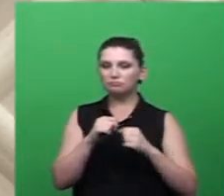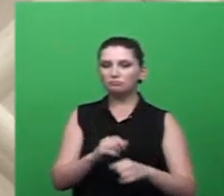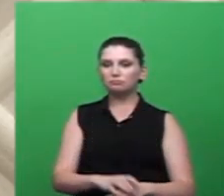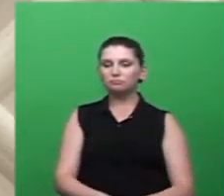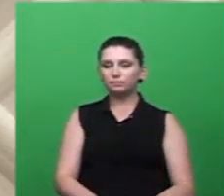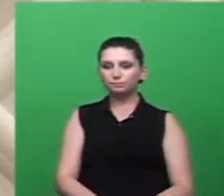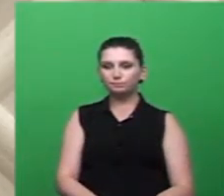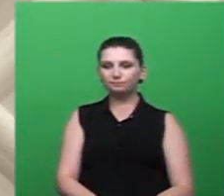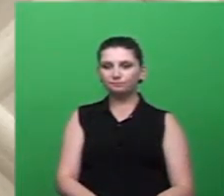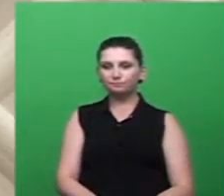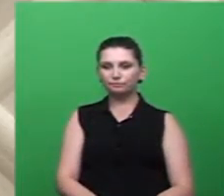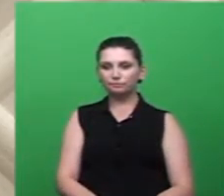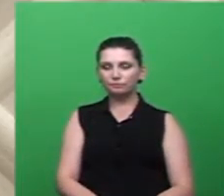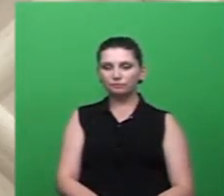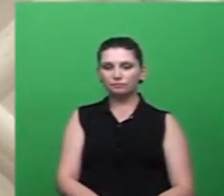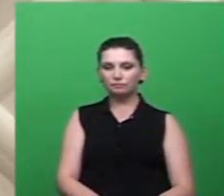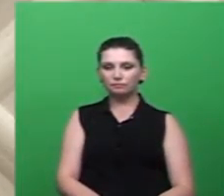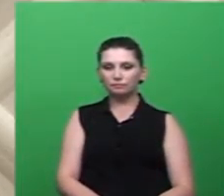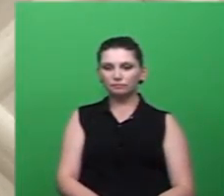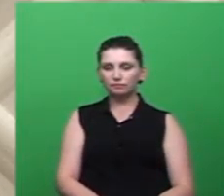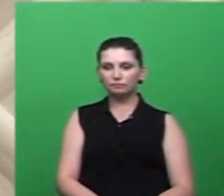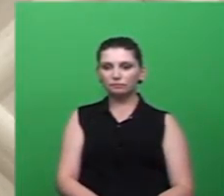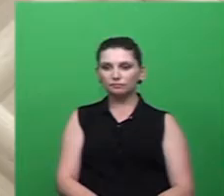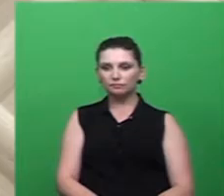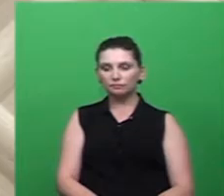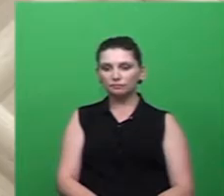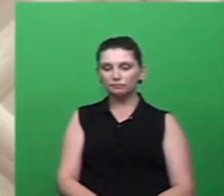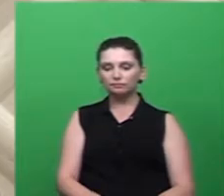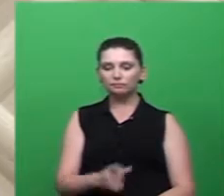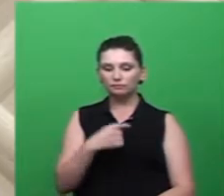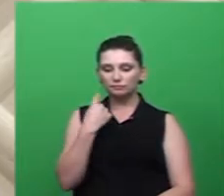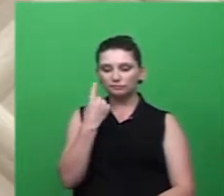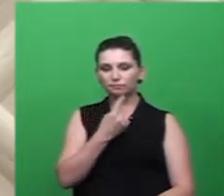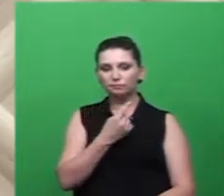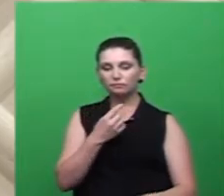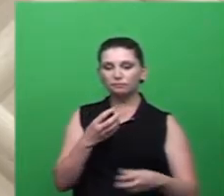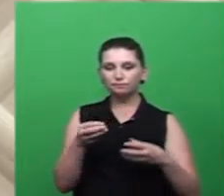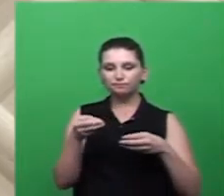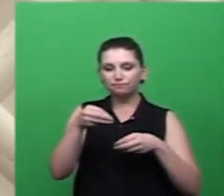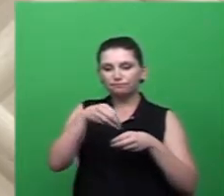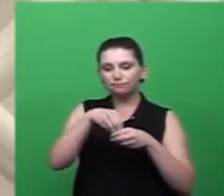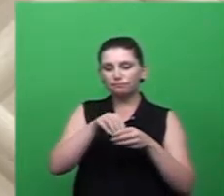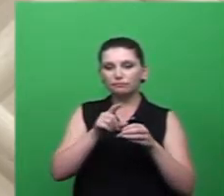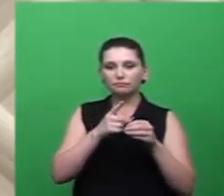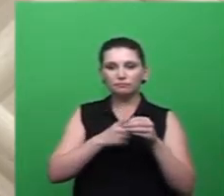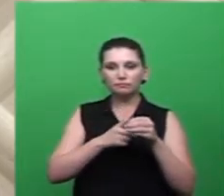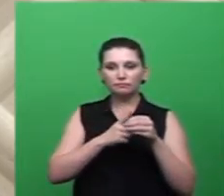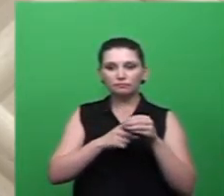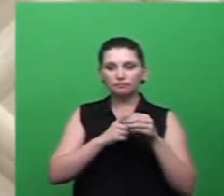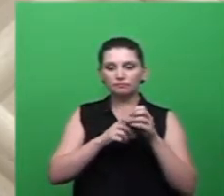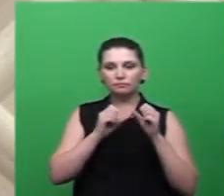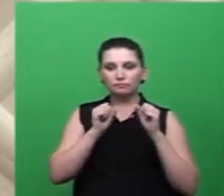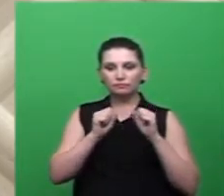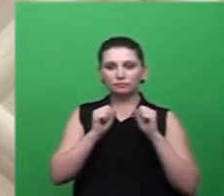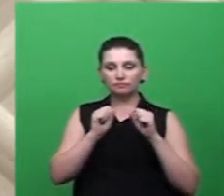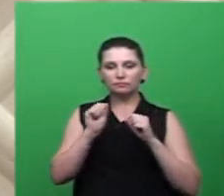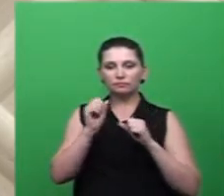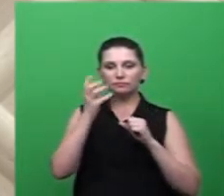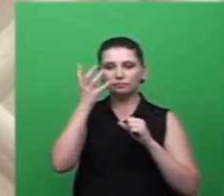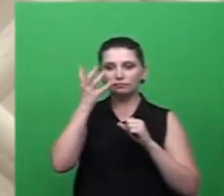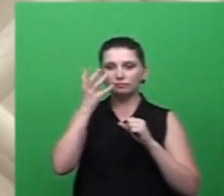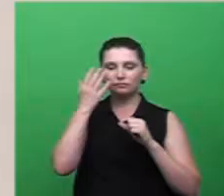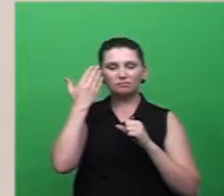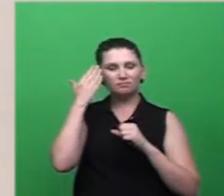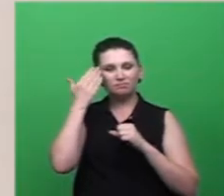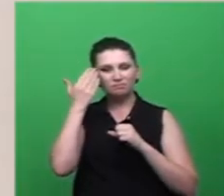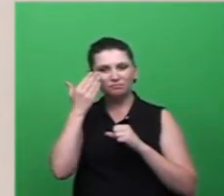contra o mosquito na nossa cidade com certeza o agente comunitário ele não tem o mesmo nível de entendimento